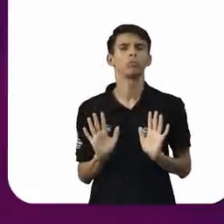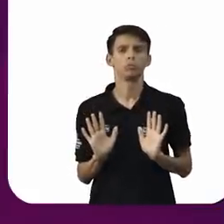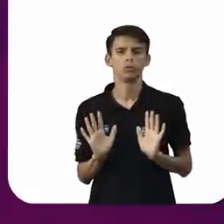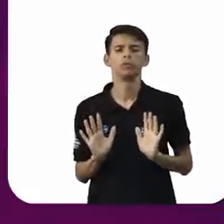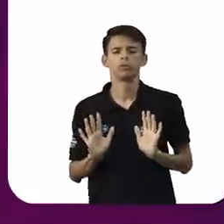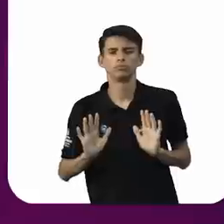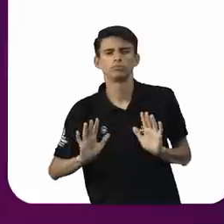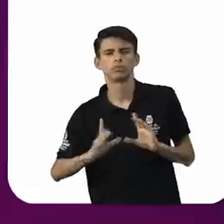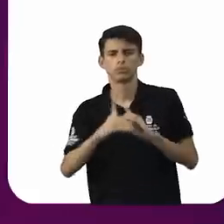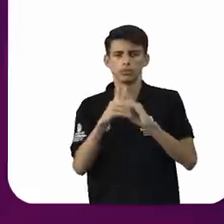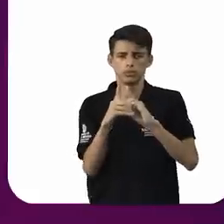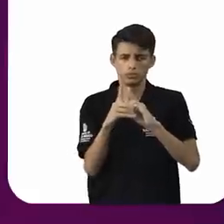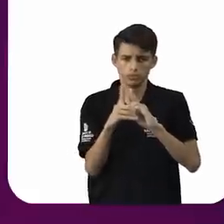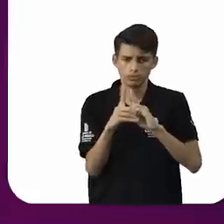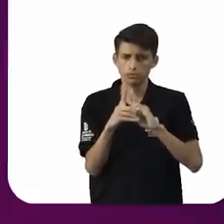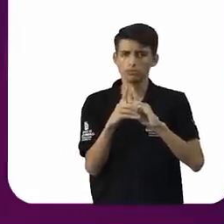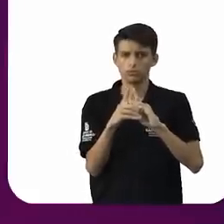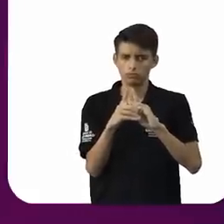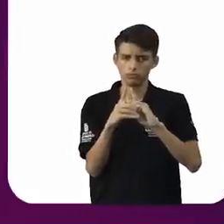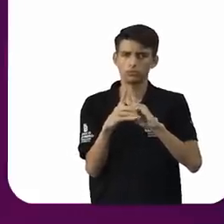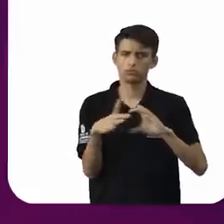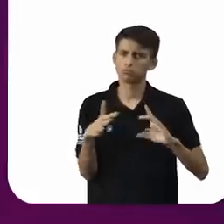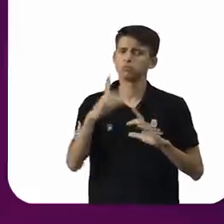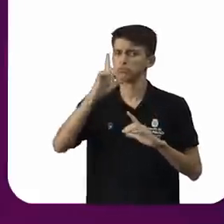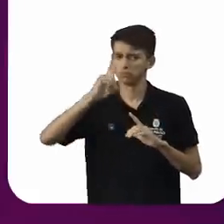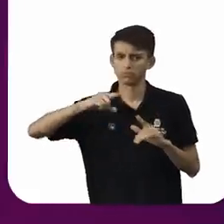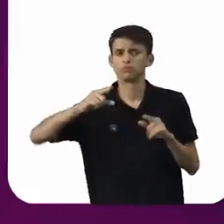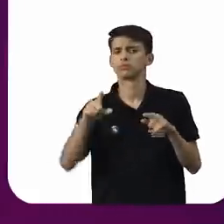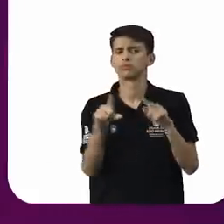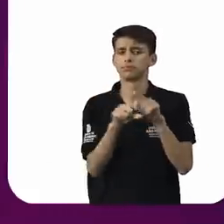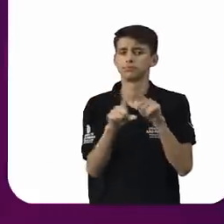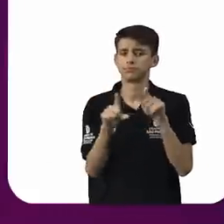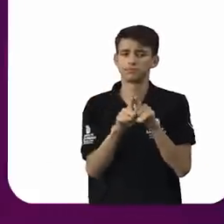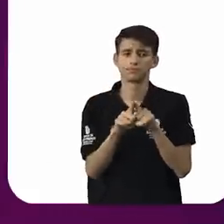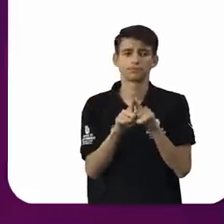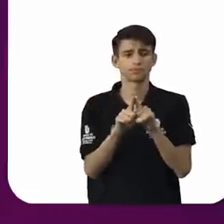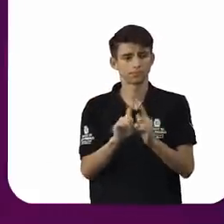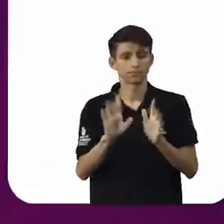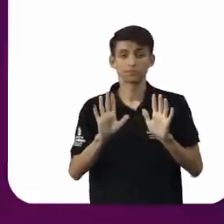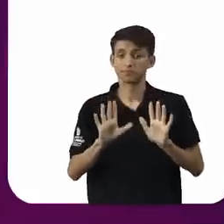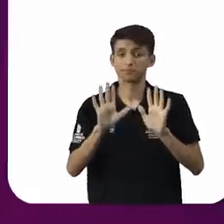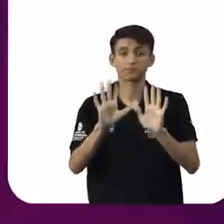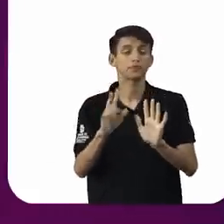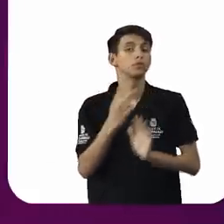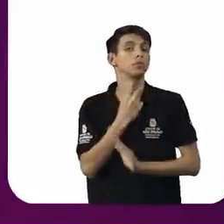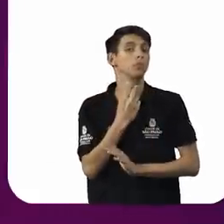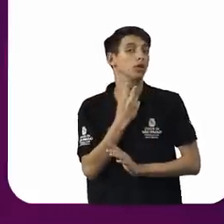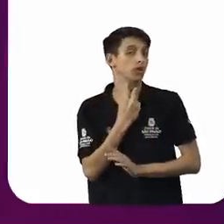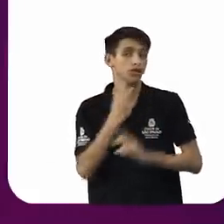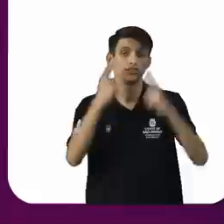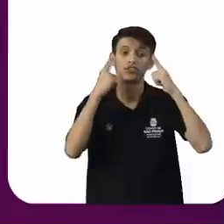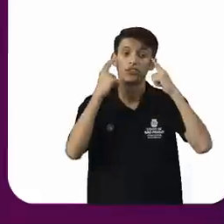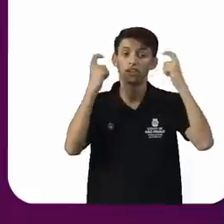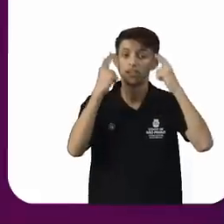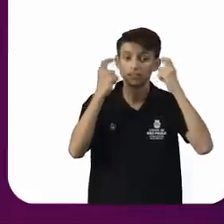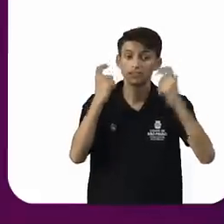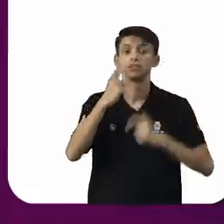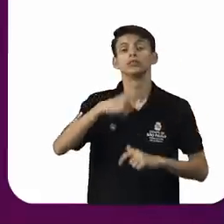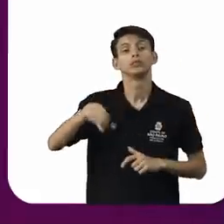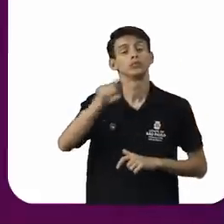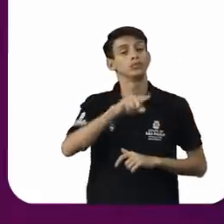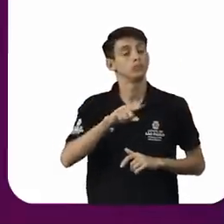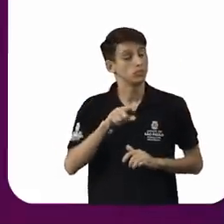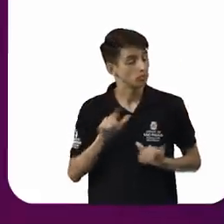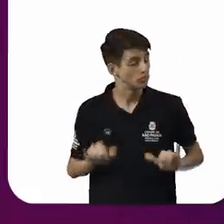A democracia, ela vive disso, não é? Mas não esse nível de violência que nós sofremos.